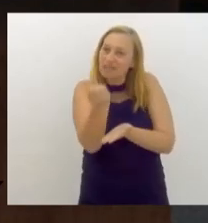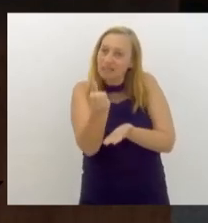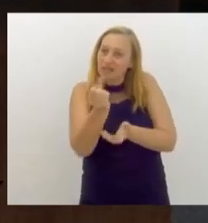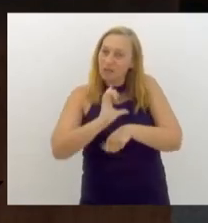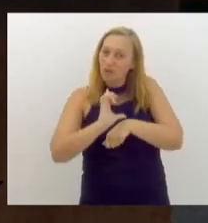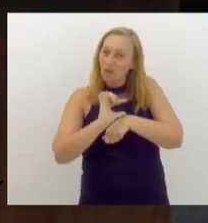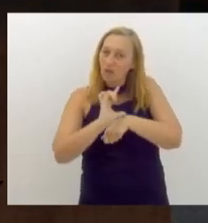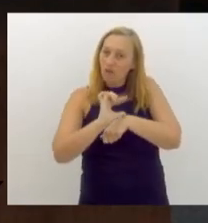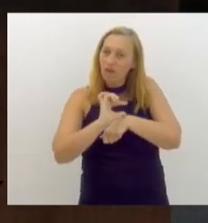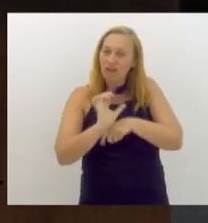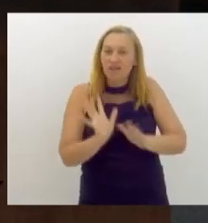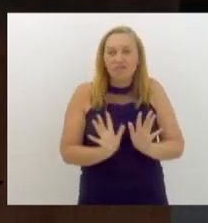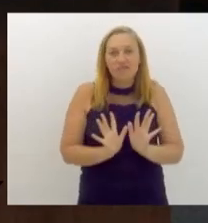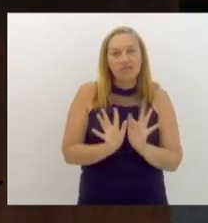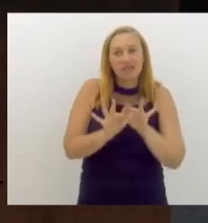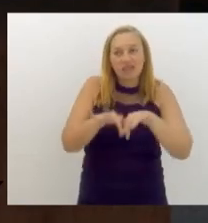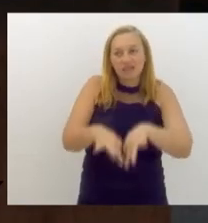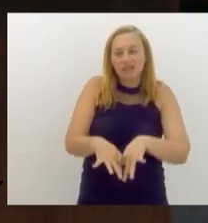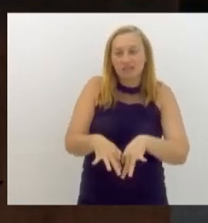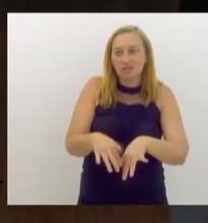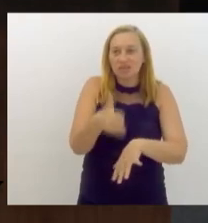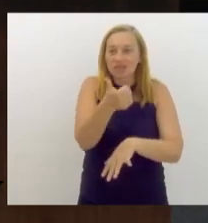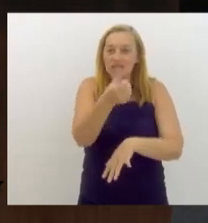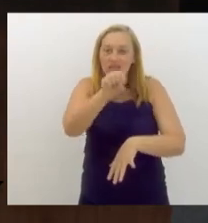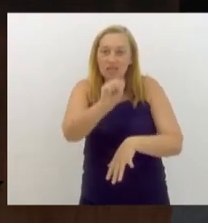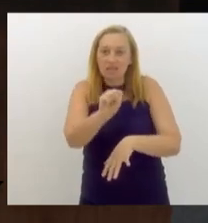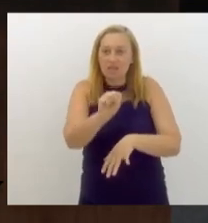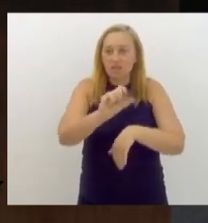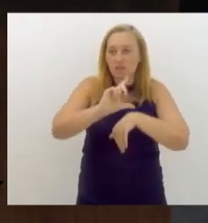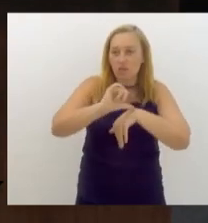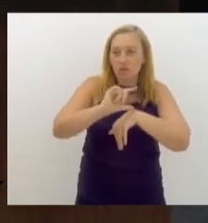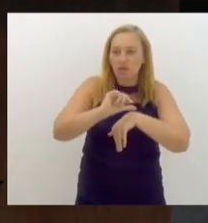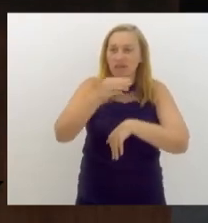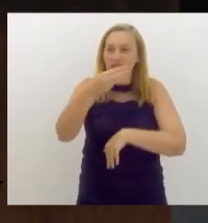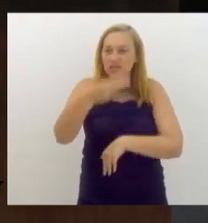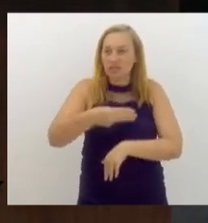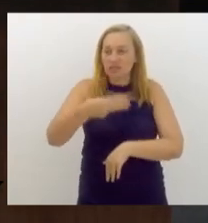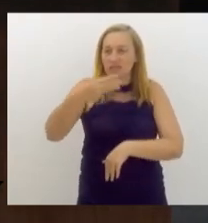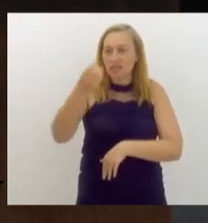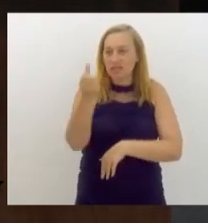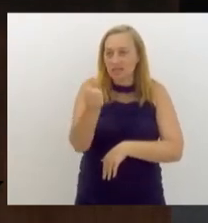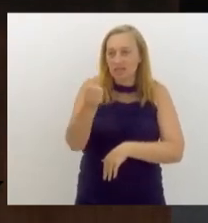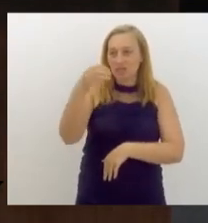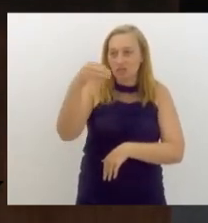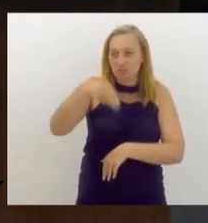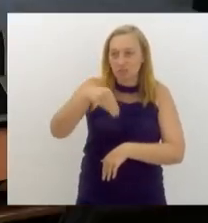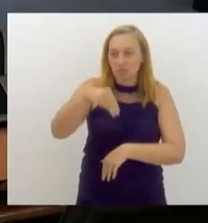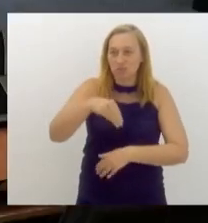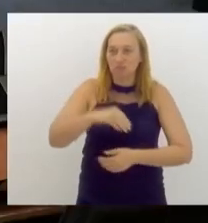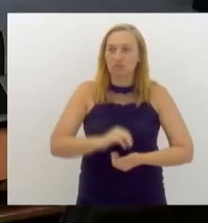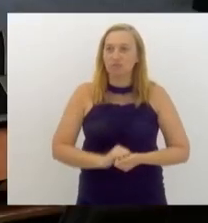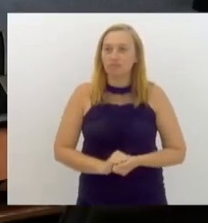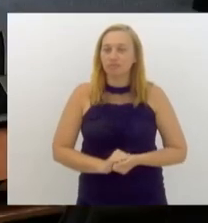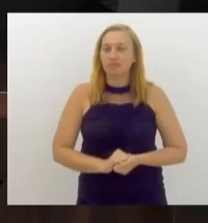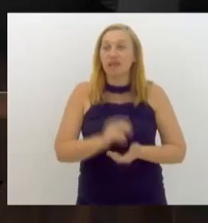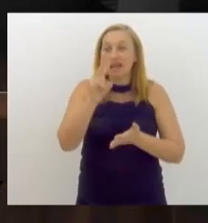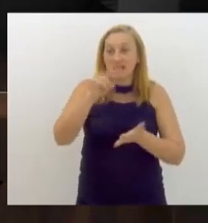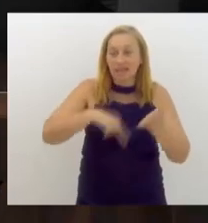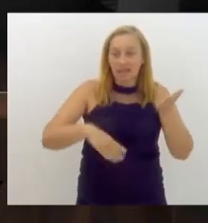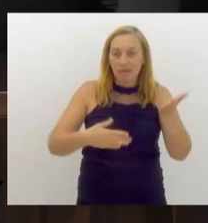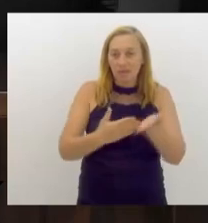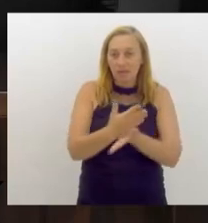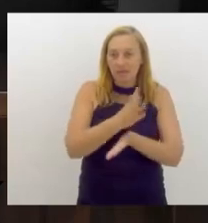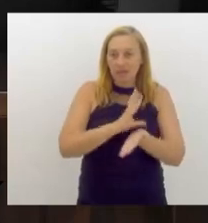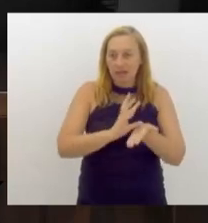encerrou-se às 18 horas e 36 minutos. Lida e